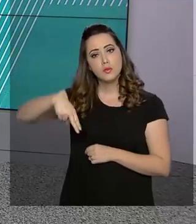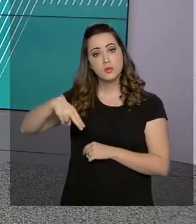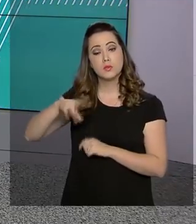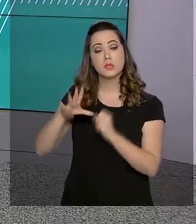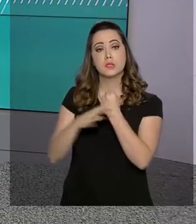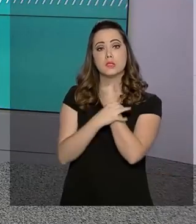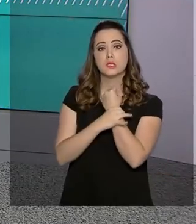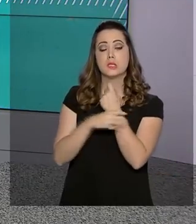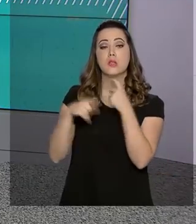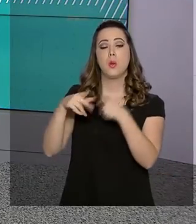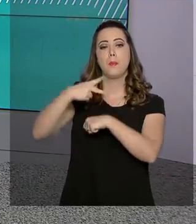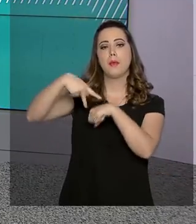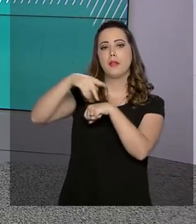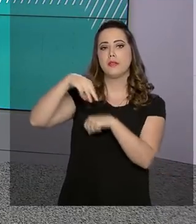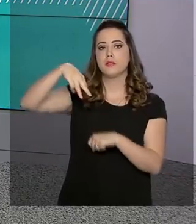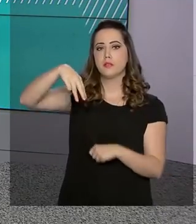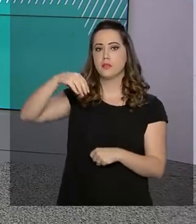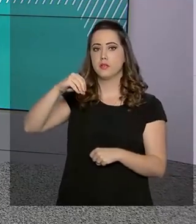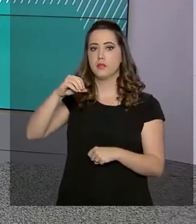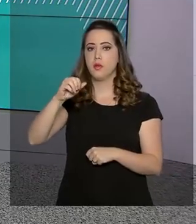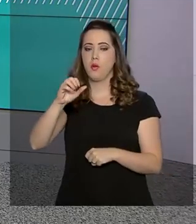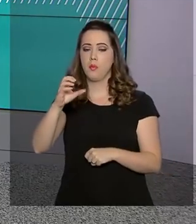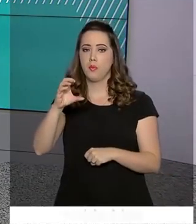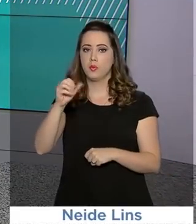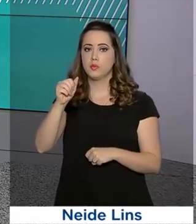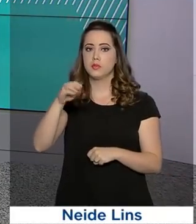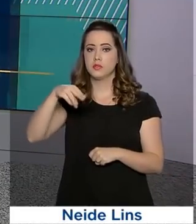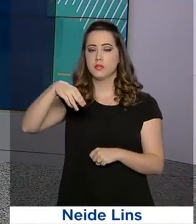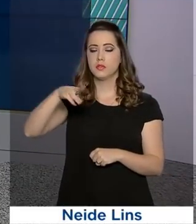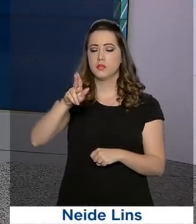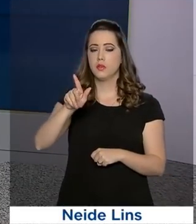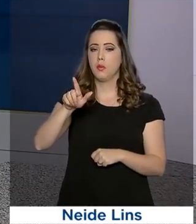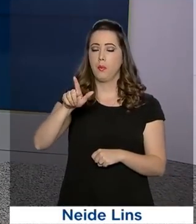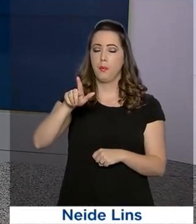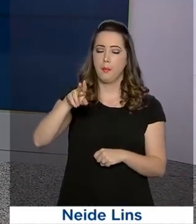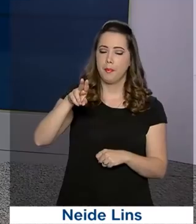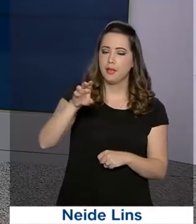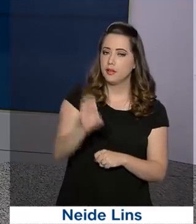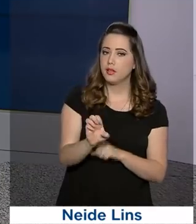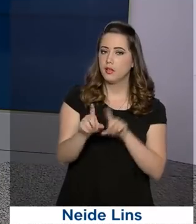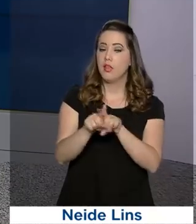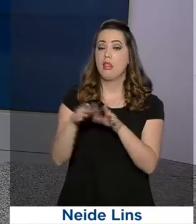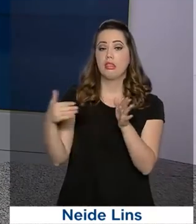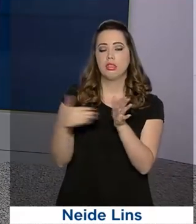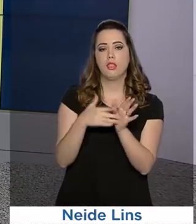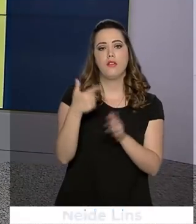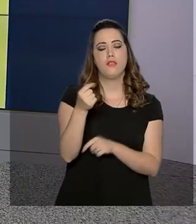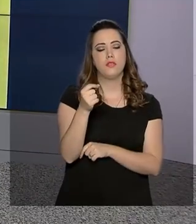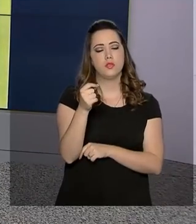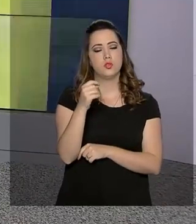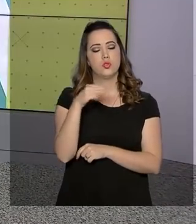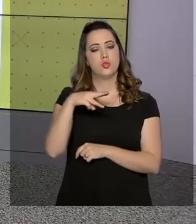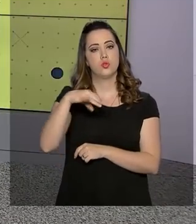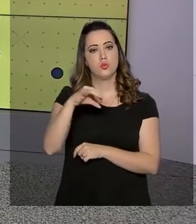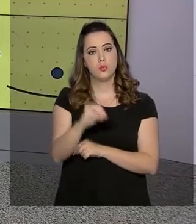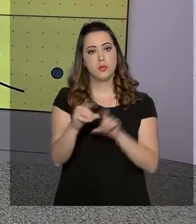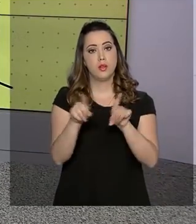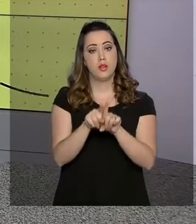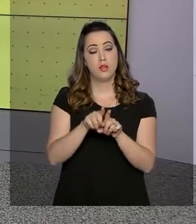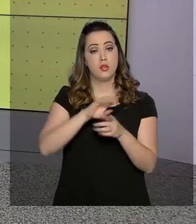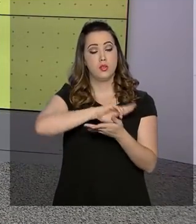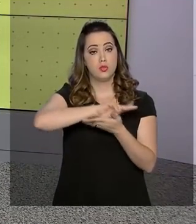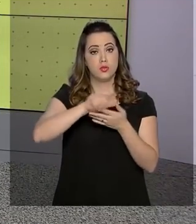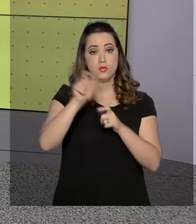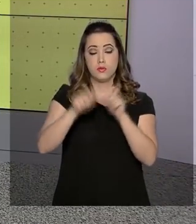em Moçambique foi prorrogada até o dia 7 de maio. 20 bombeiros estão atuando na missão humanitária do governo brasileiro na região.